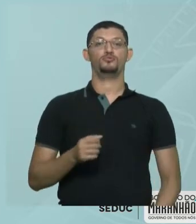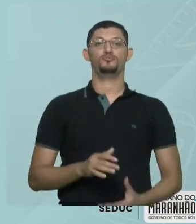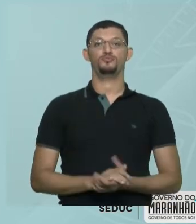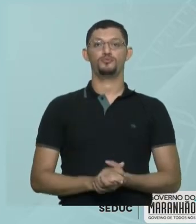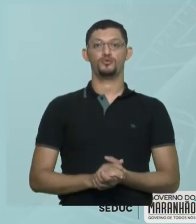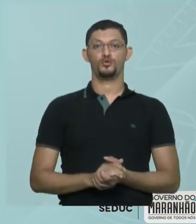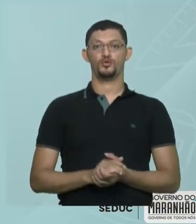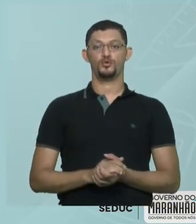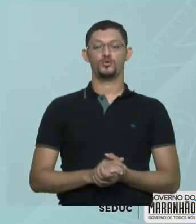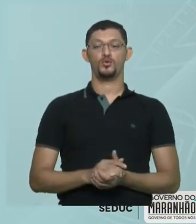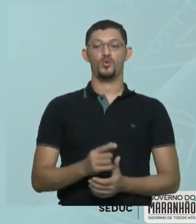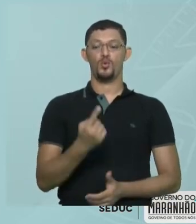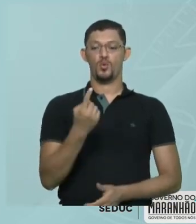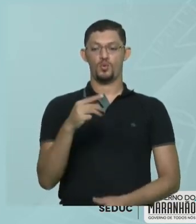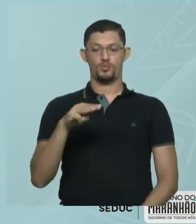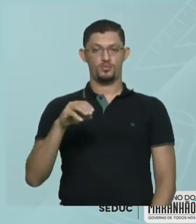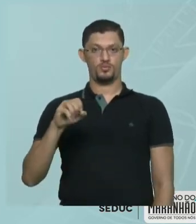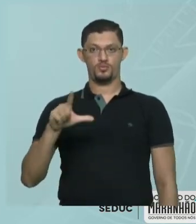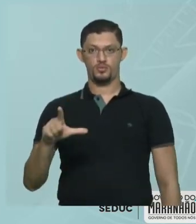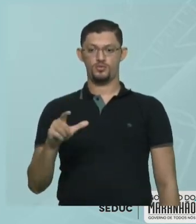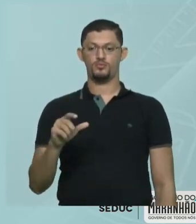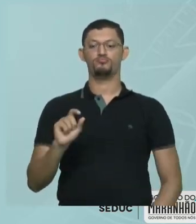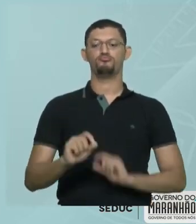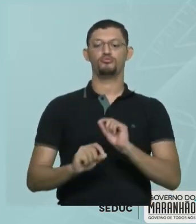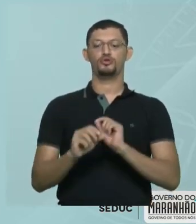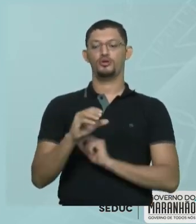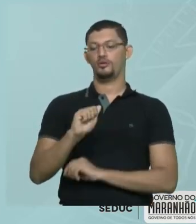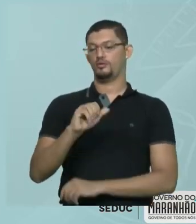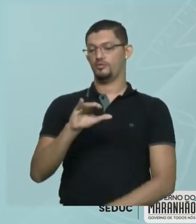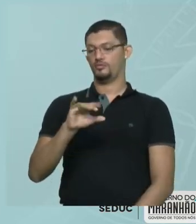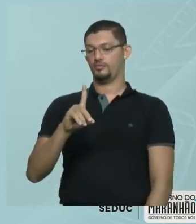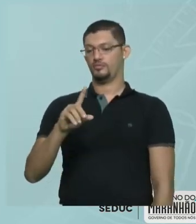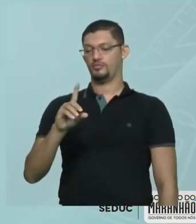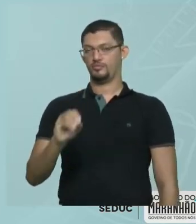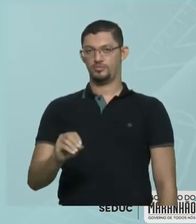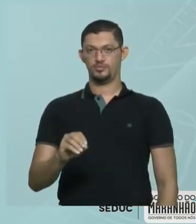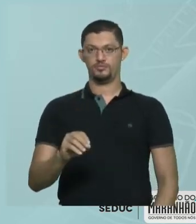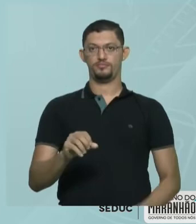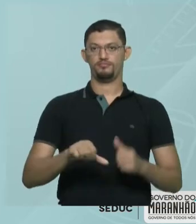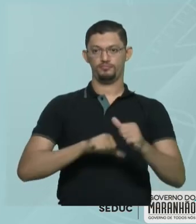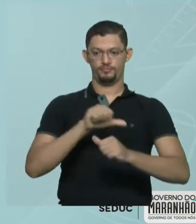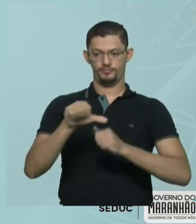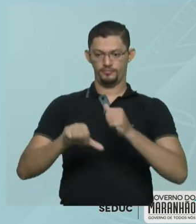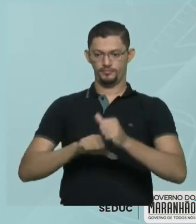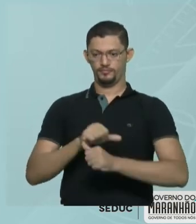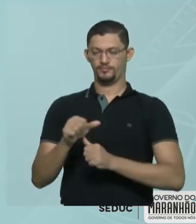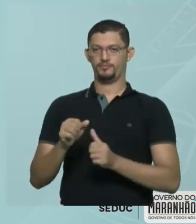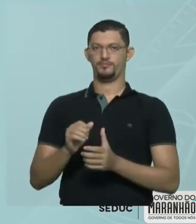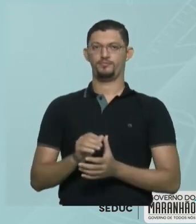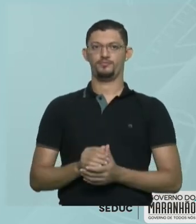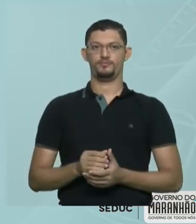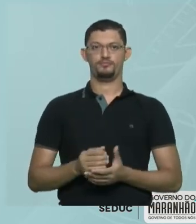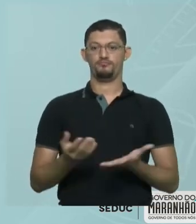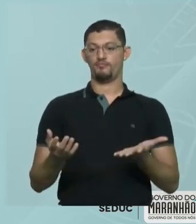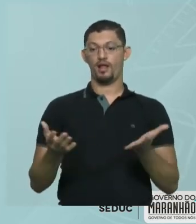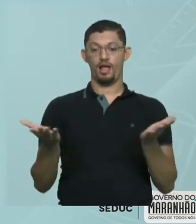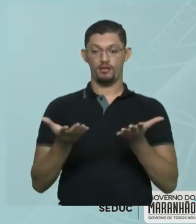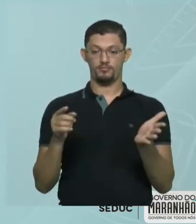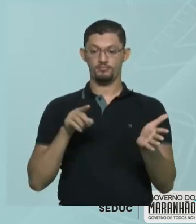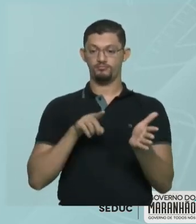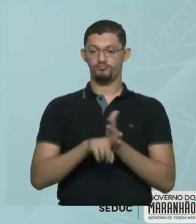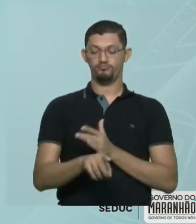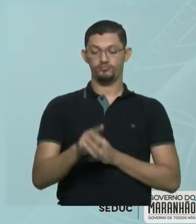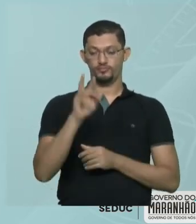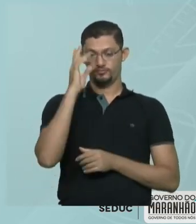eu tenho 1 mol de ácido clorídrico. Então eu converti em massa para a quantidade de matéria. Aí a questão ficou fácil.